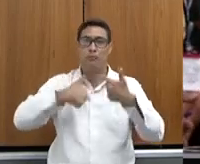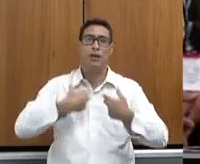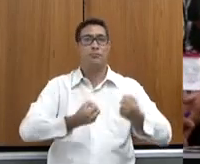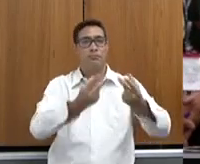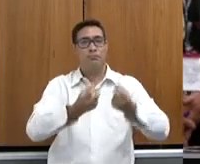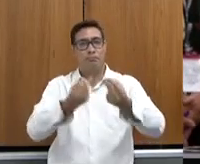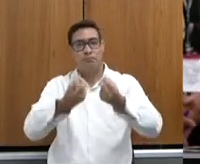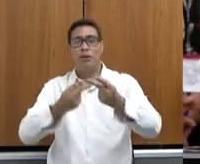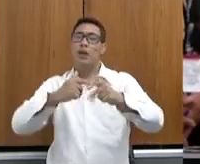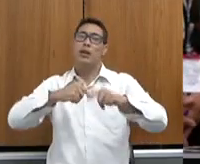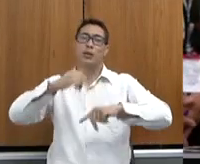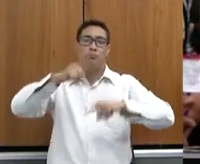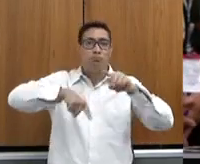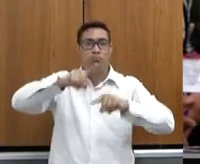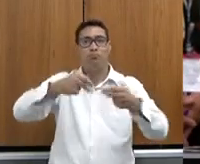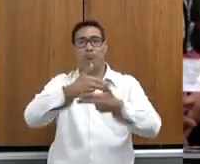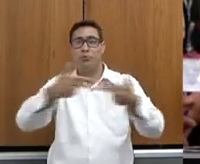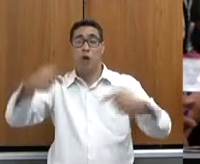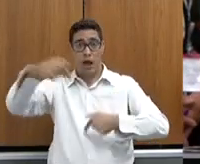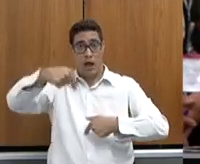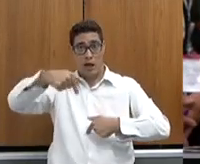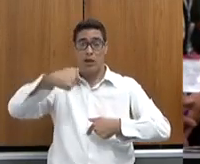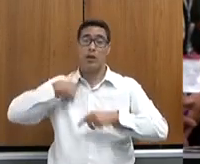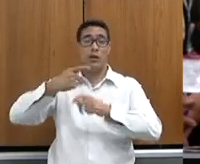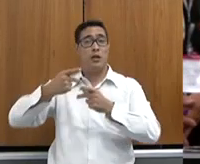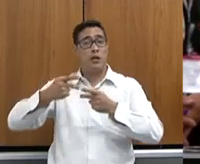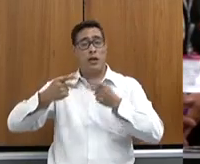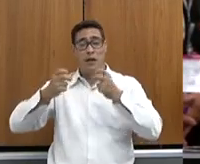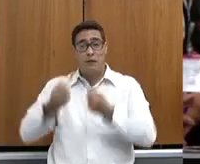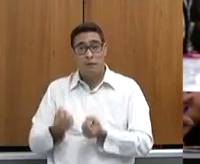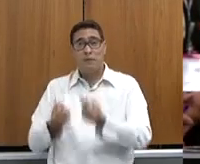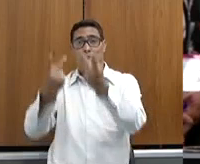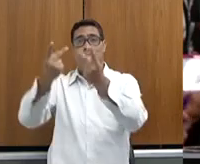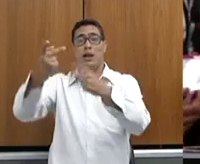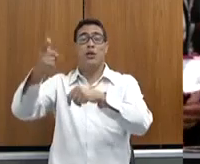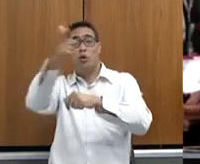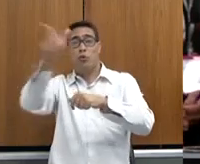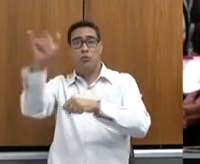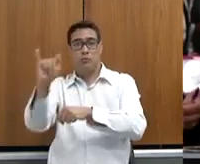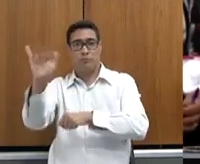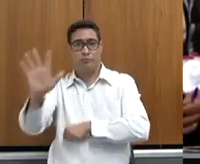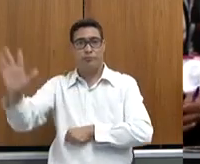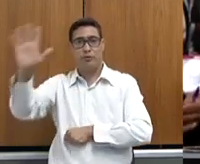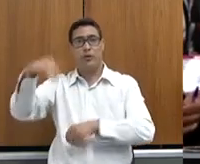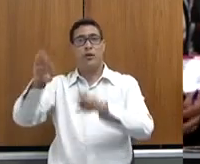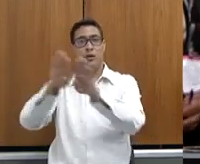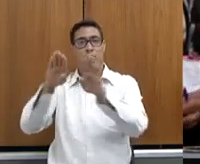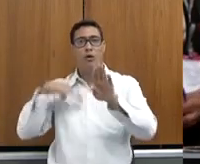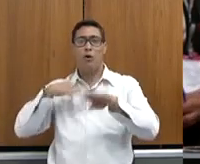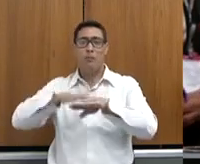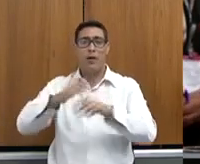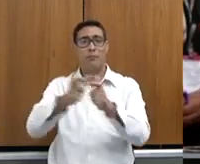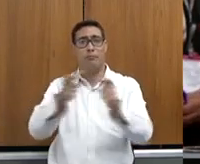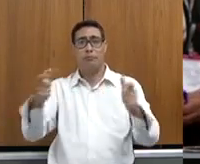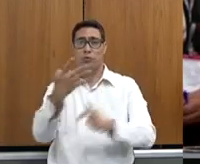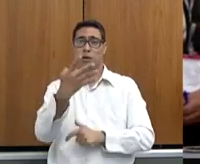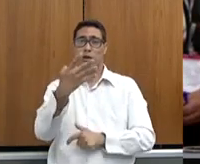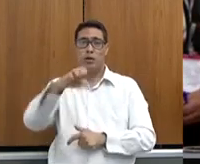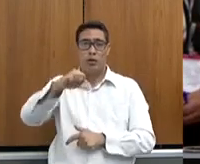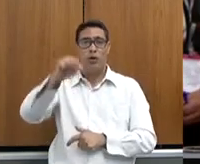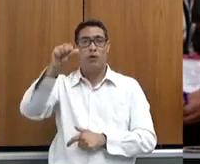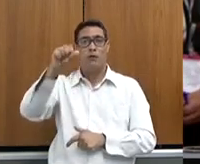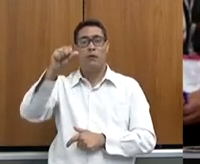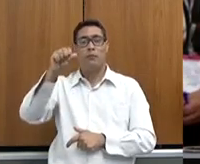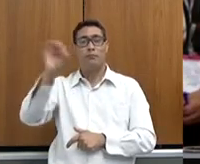aqui os produtos de Minas Gerais para o exterior, e o resultado tem sido esse, um crescimento nada mais, nada menos, do que 49%